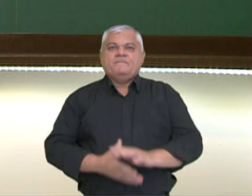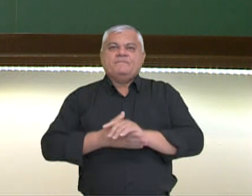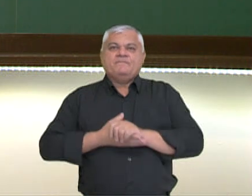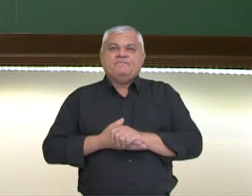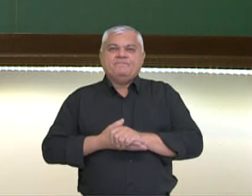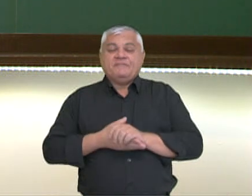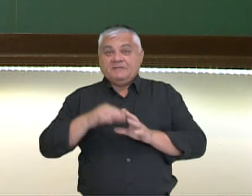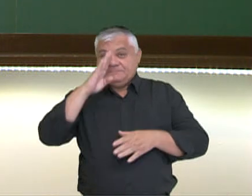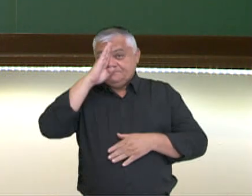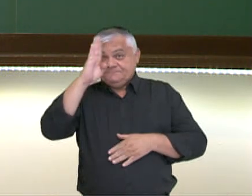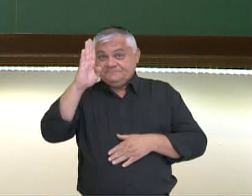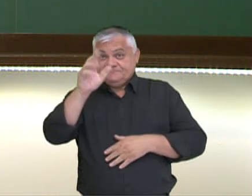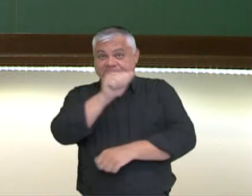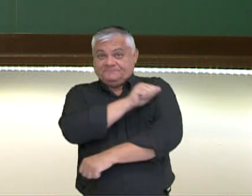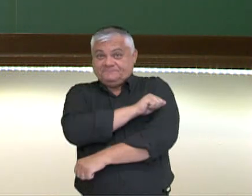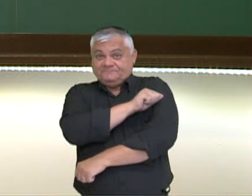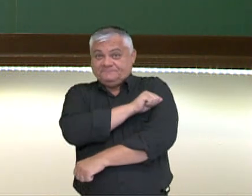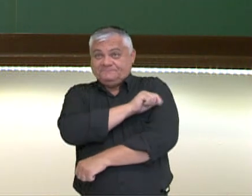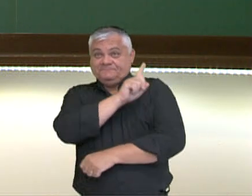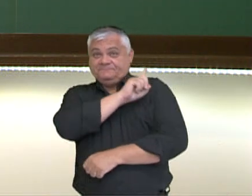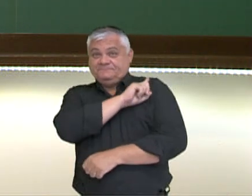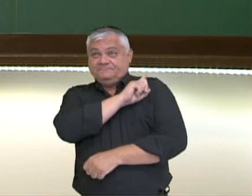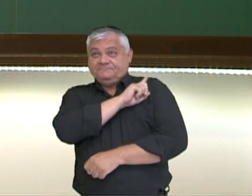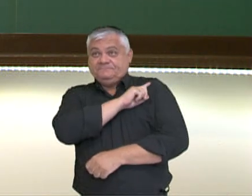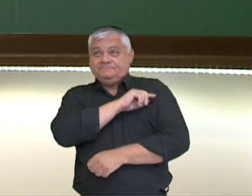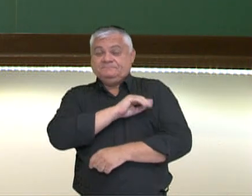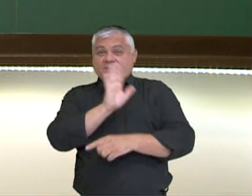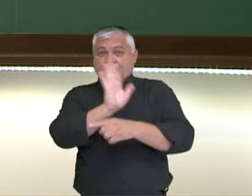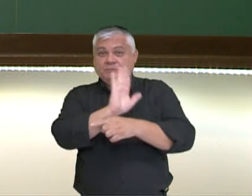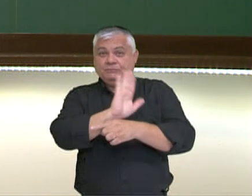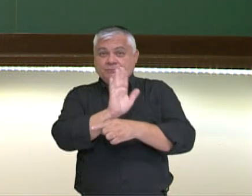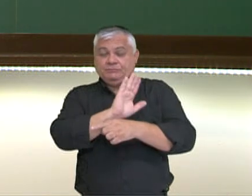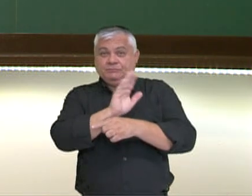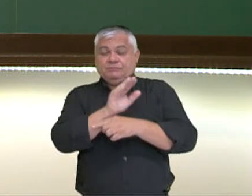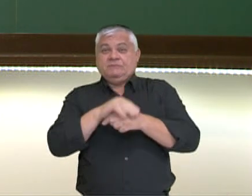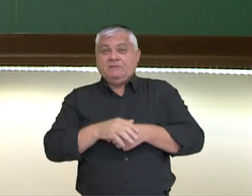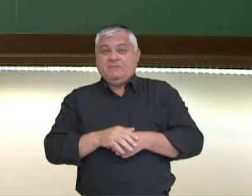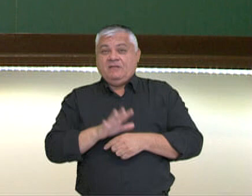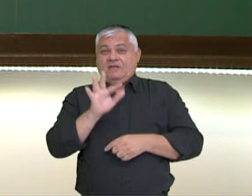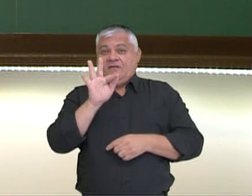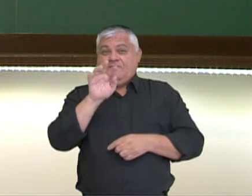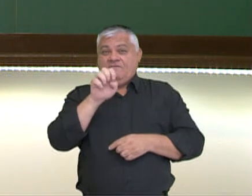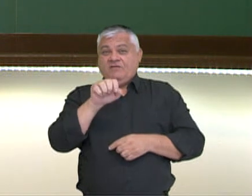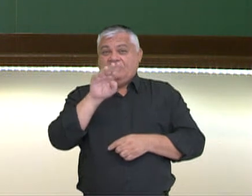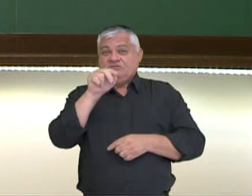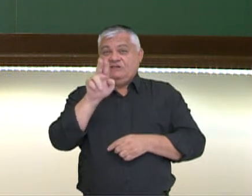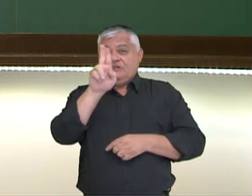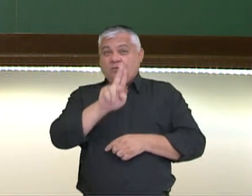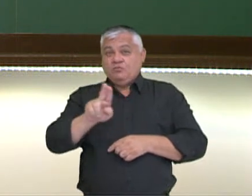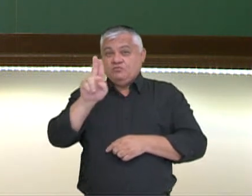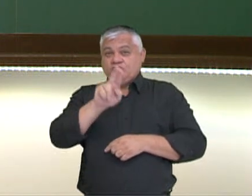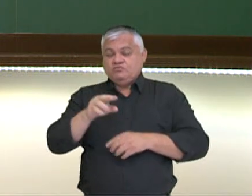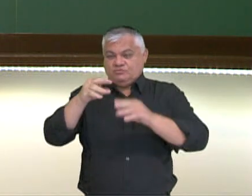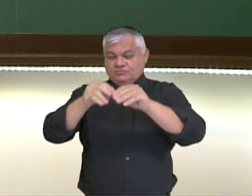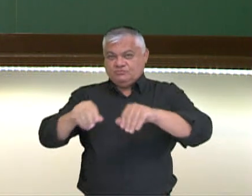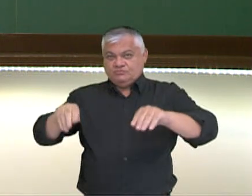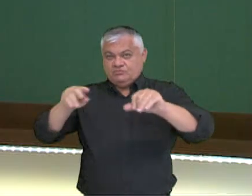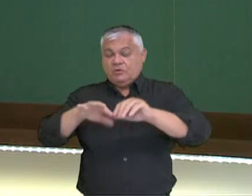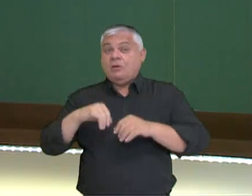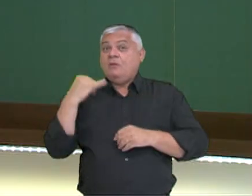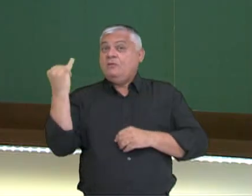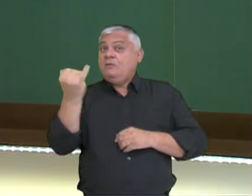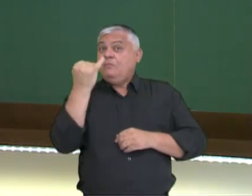Olá estudantes da primeira série. Neste vídeo vamos falar sobre fertilidade e uso dos solos. Para isso é importante a gente